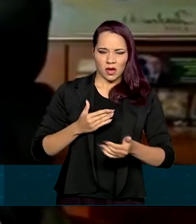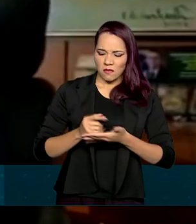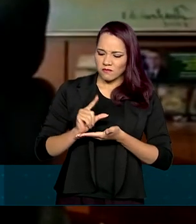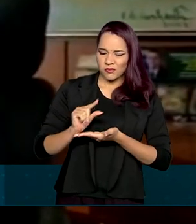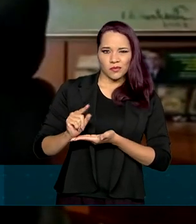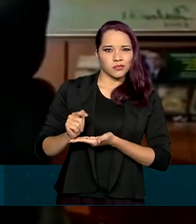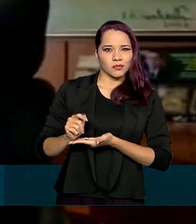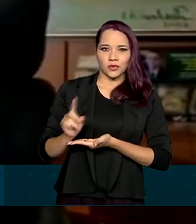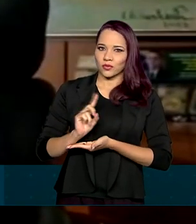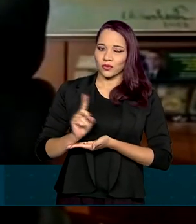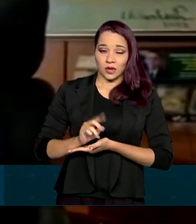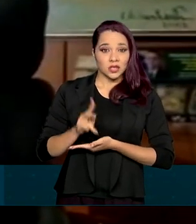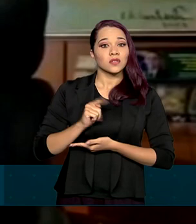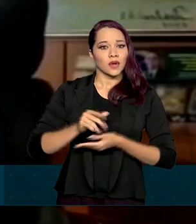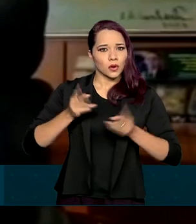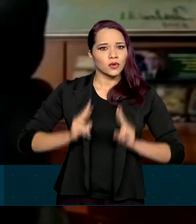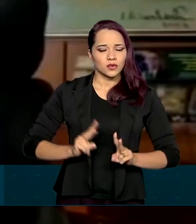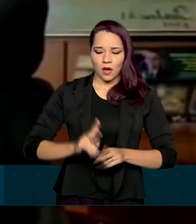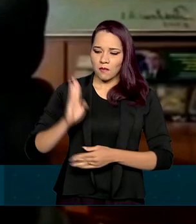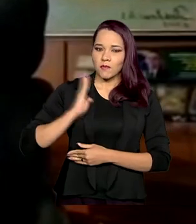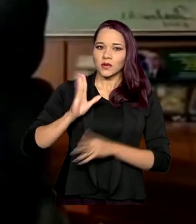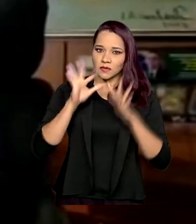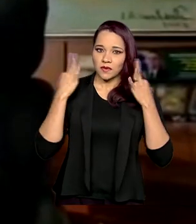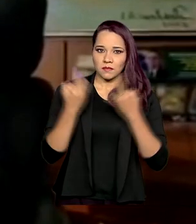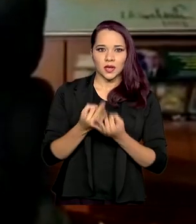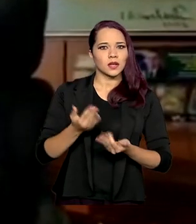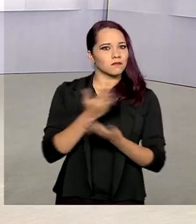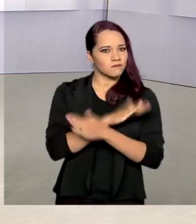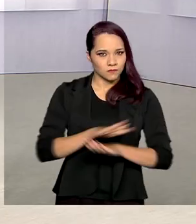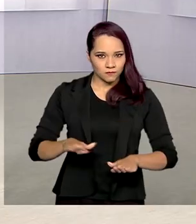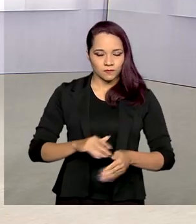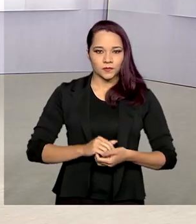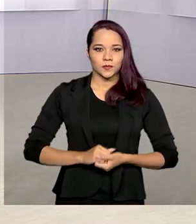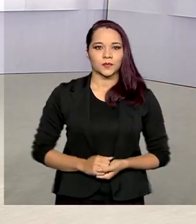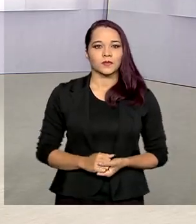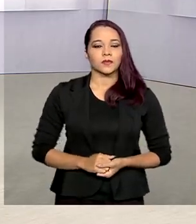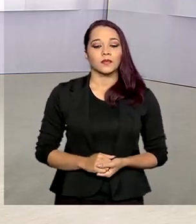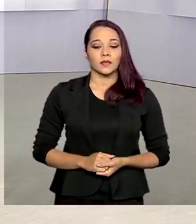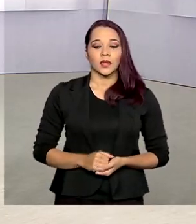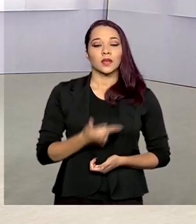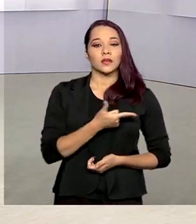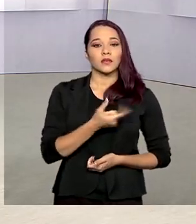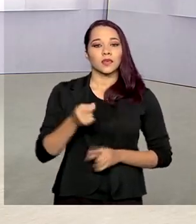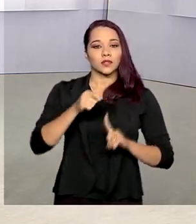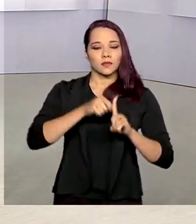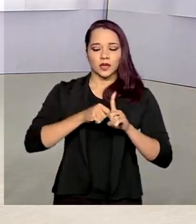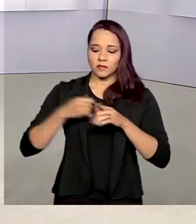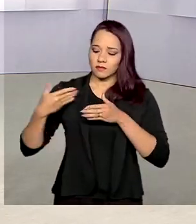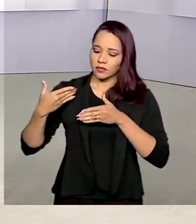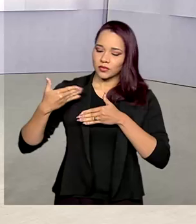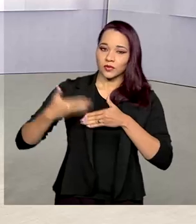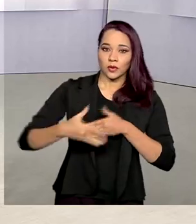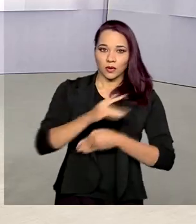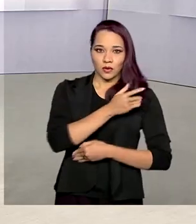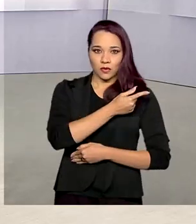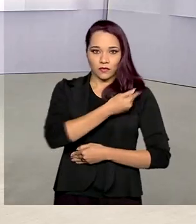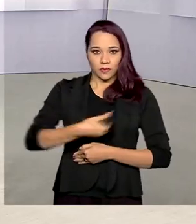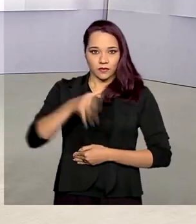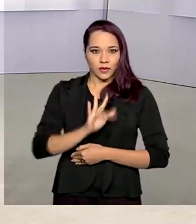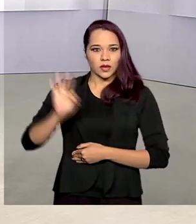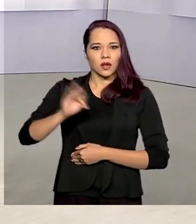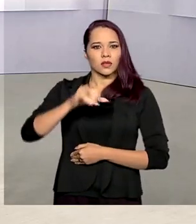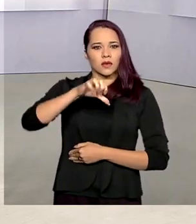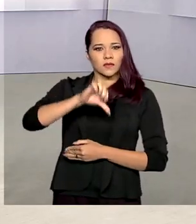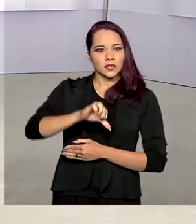que seja. Vamos continuar com o Bolsa Família e ponto final. Em 20 meses o governo federal atingiu a marca dos